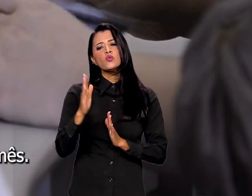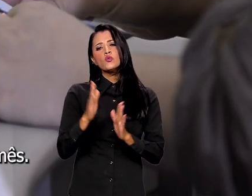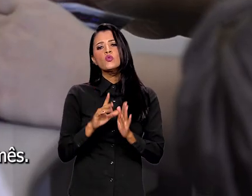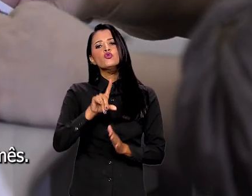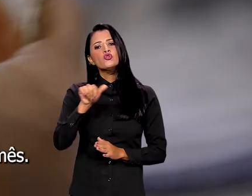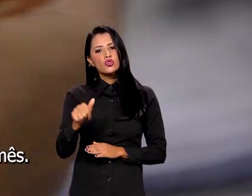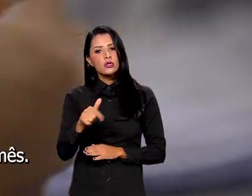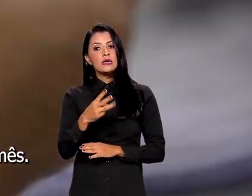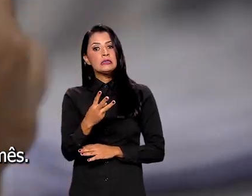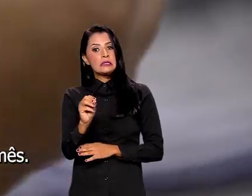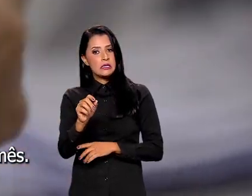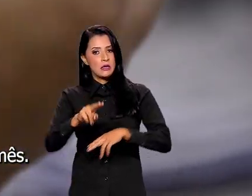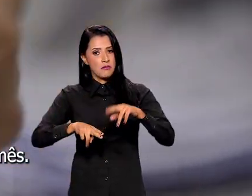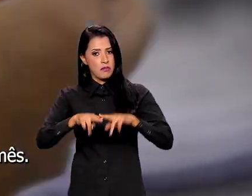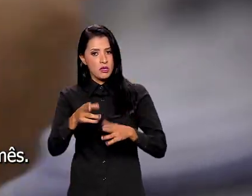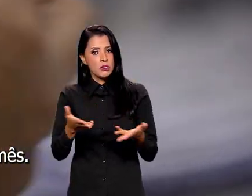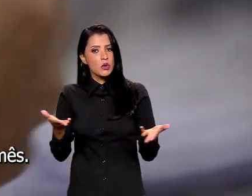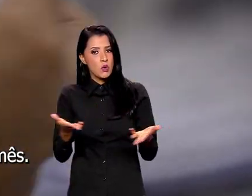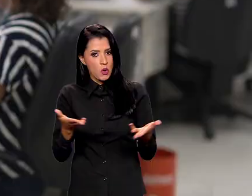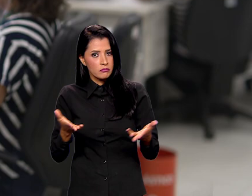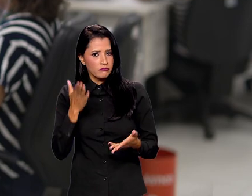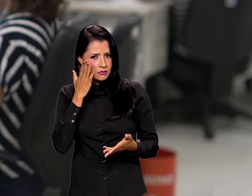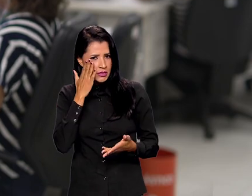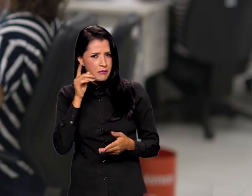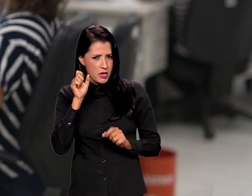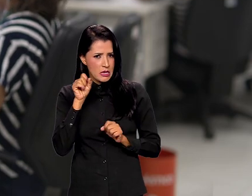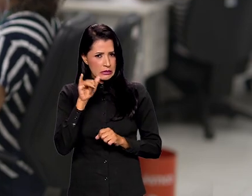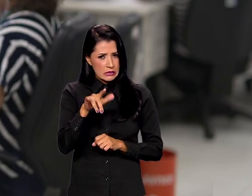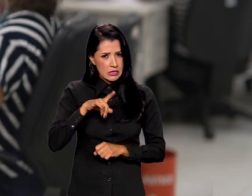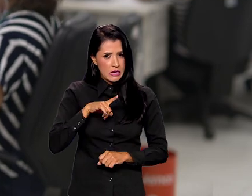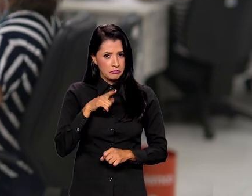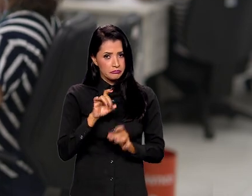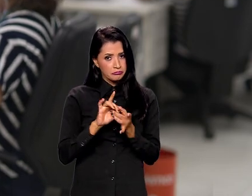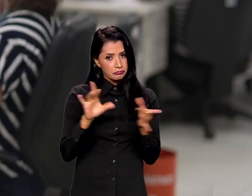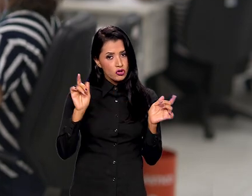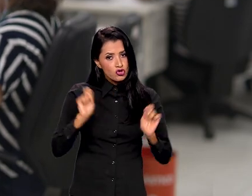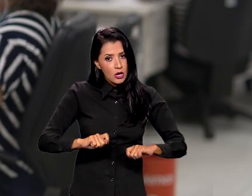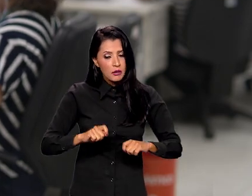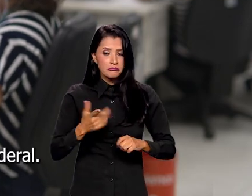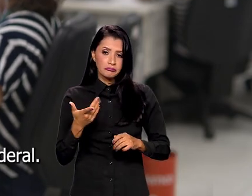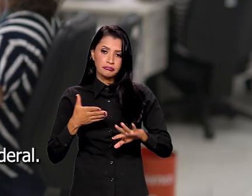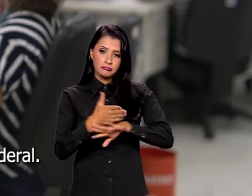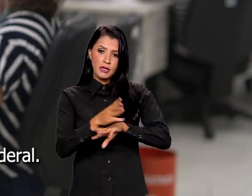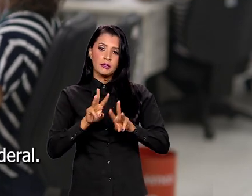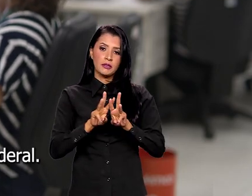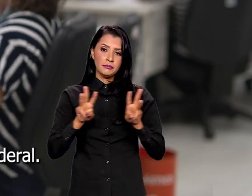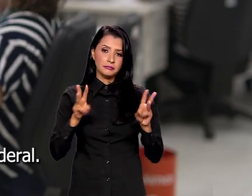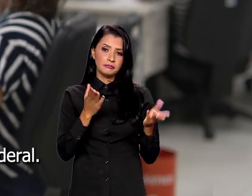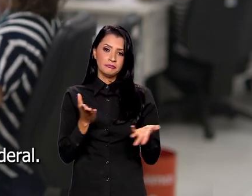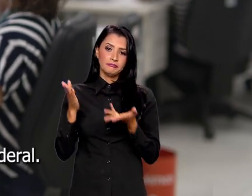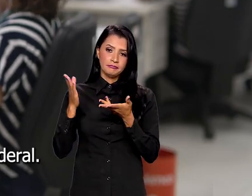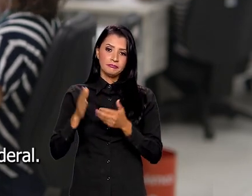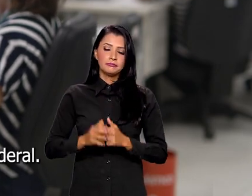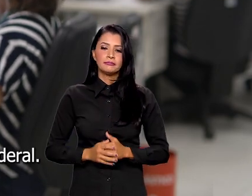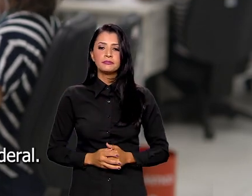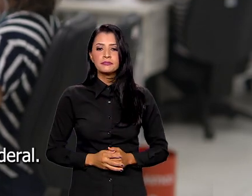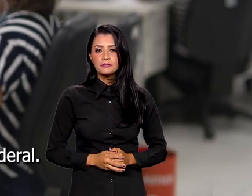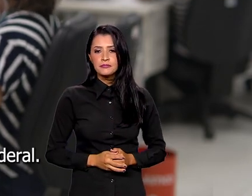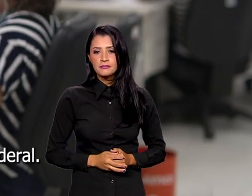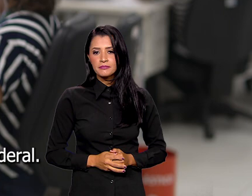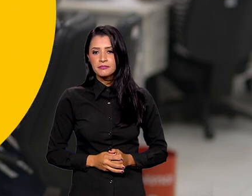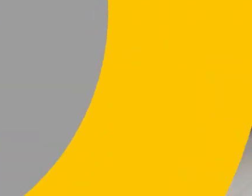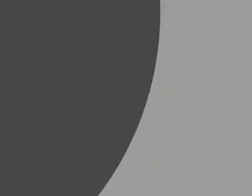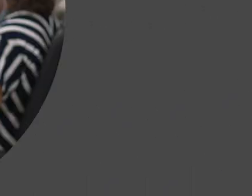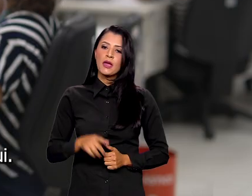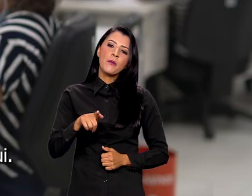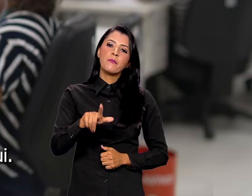restituição está previsto para o dia 30 desse mês. Para saber se a restituição está disponível, é só acessar a página da Receita